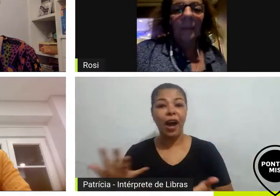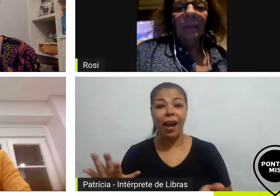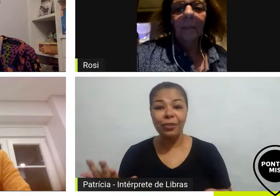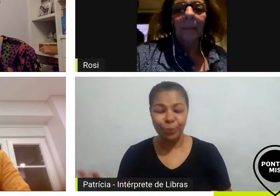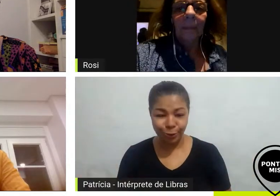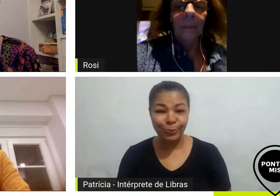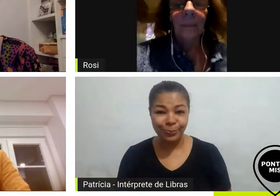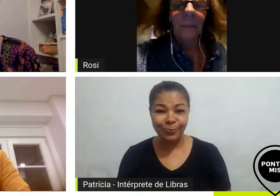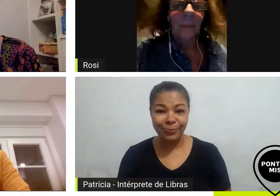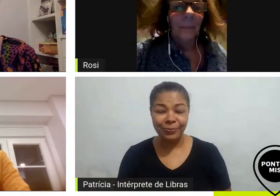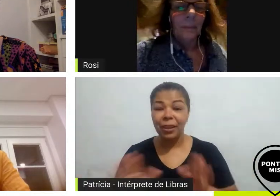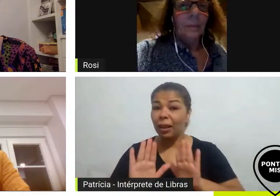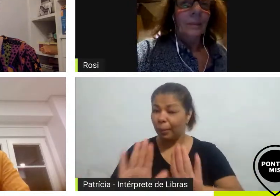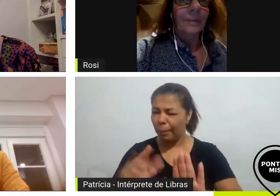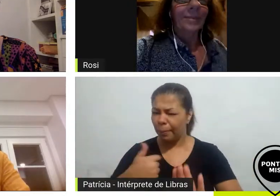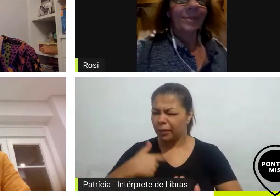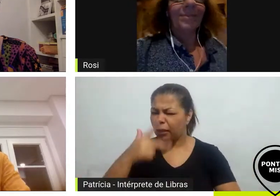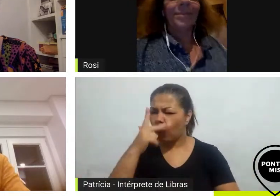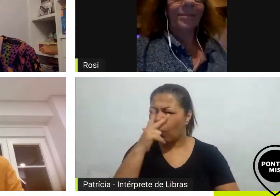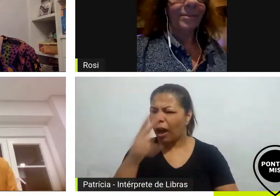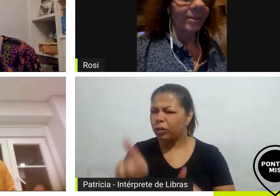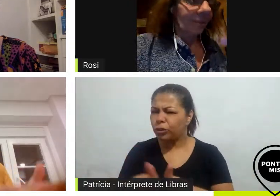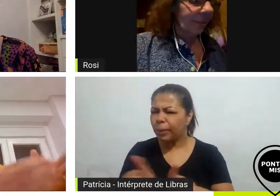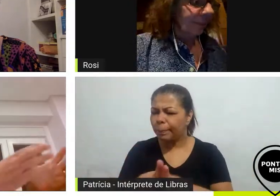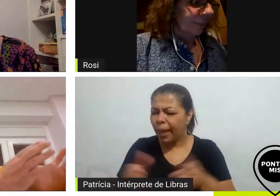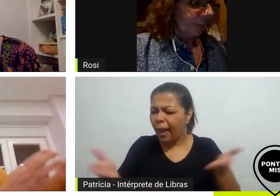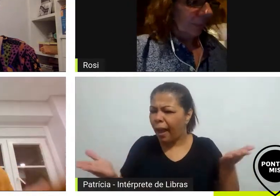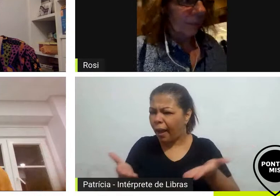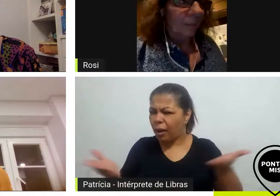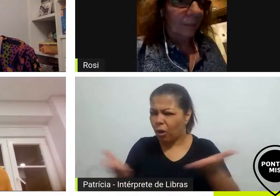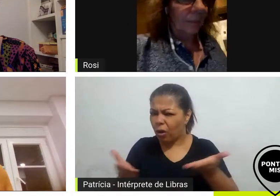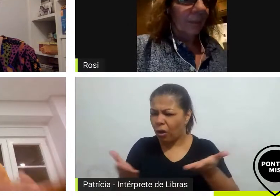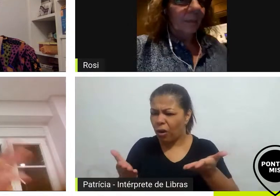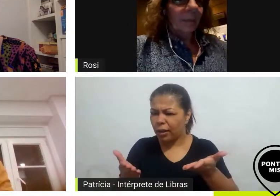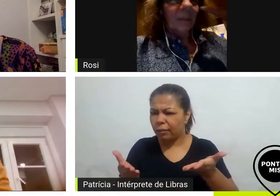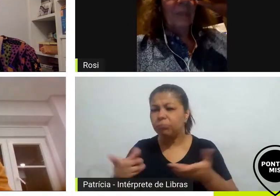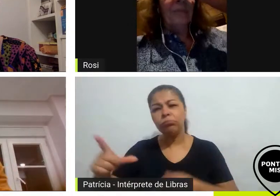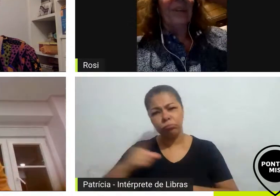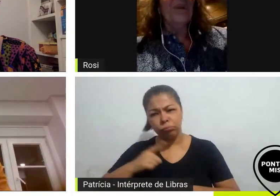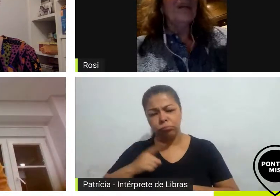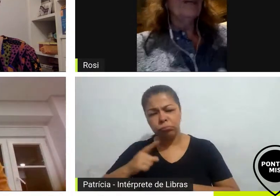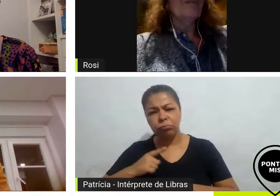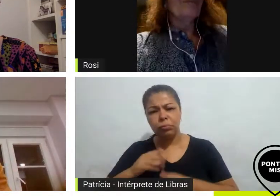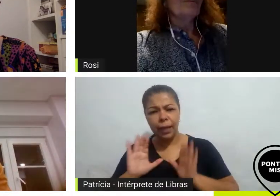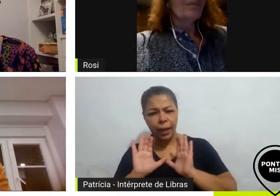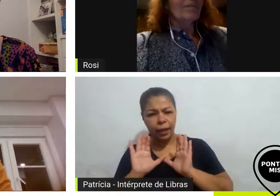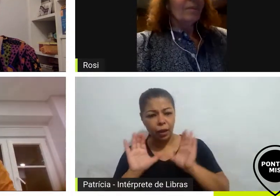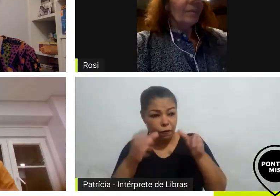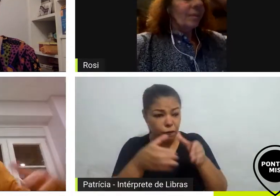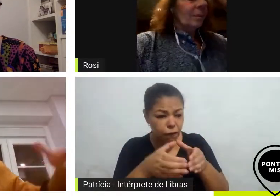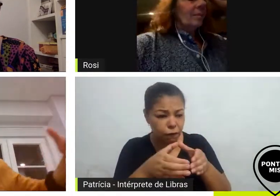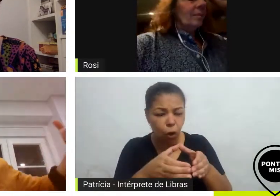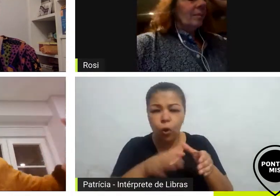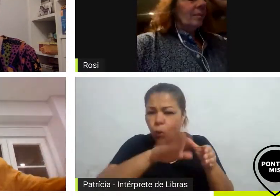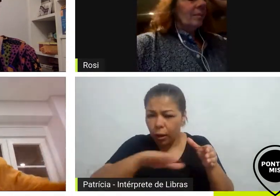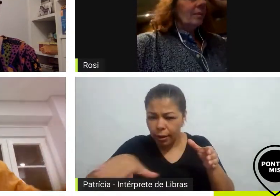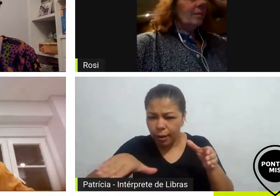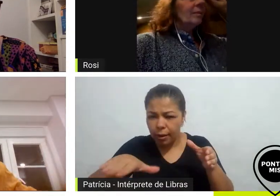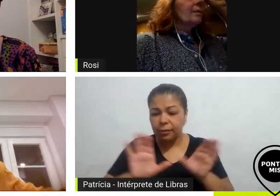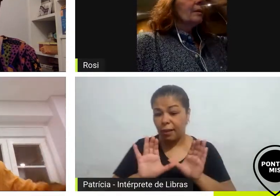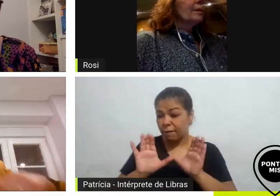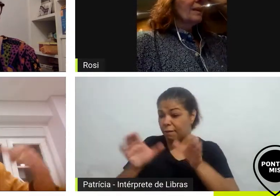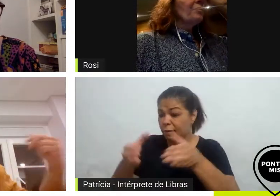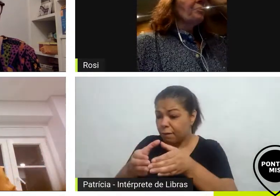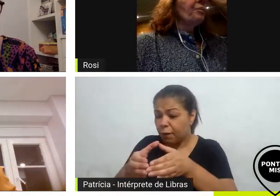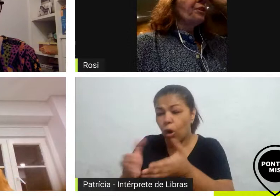que essa segmentação dos mercados o mercado infantil é um o mercado infantil é outro o mercado